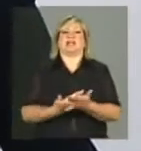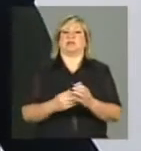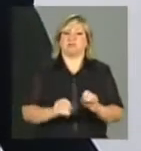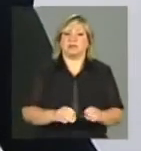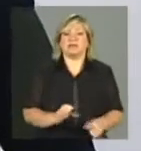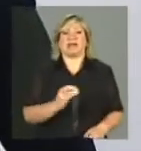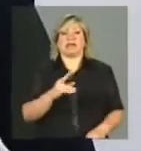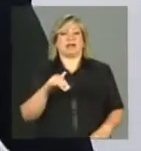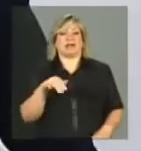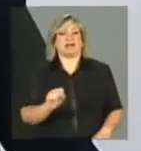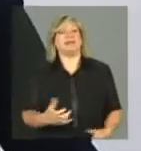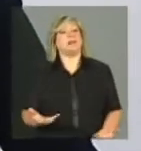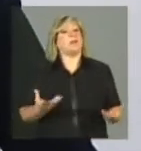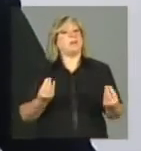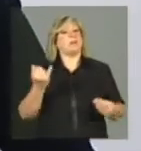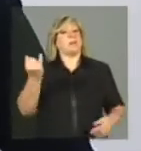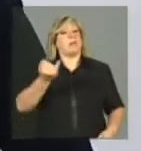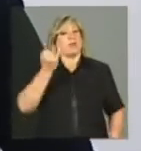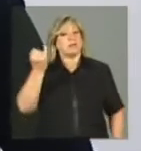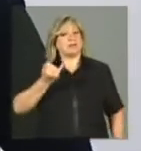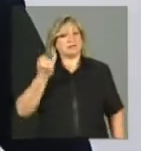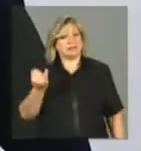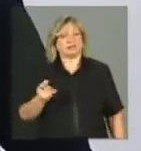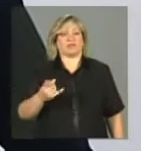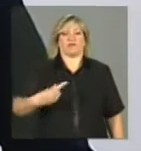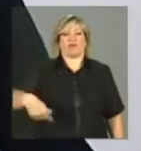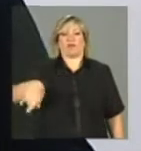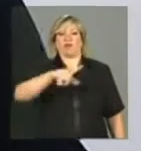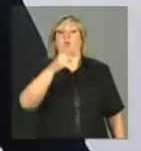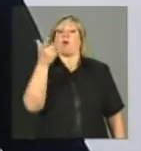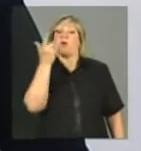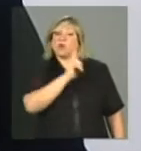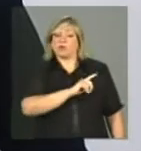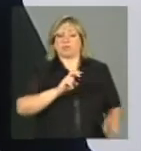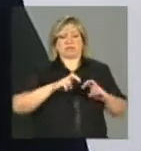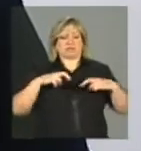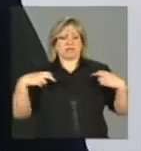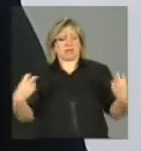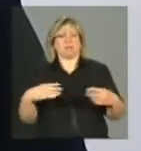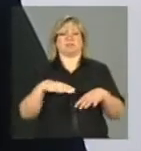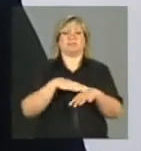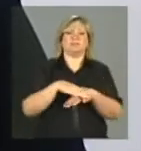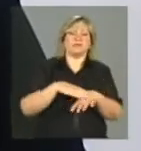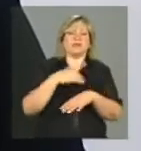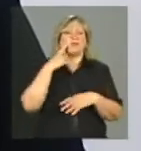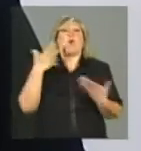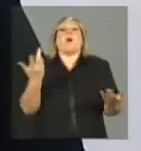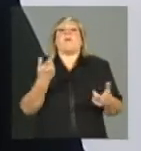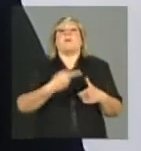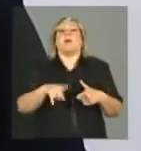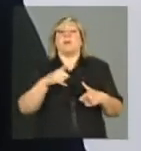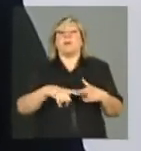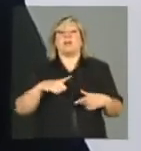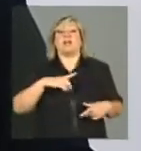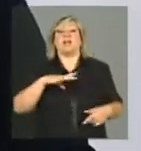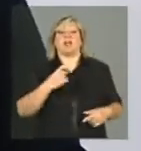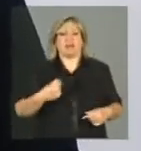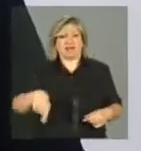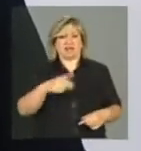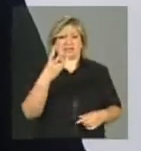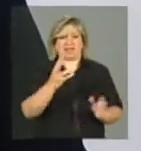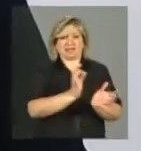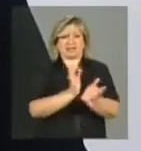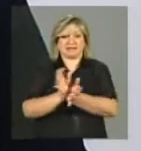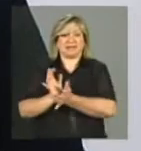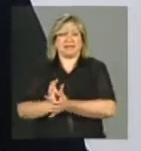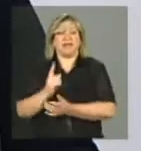quanto no CRAS. Então, é muito importante que vocês consigam sentar à mesa, trazer os problemas que estão enfrentando as três áreas e tratar